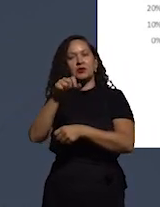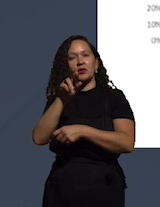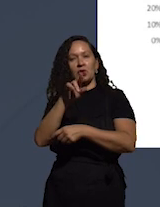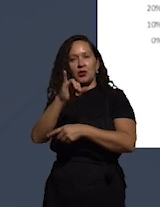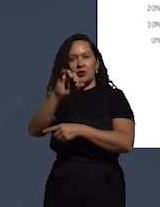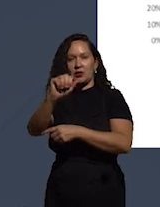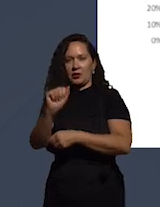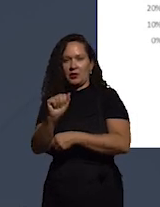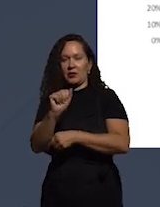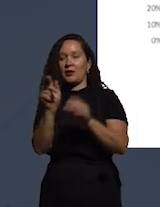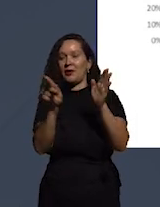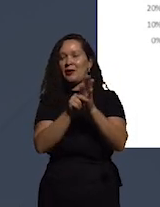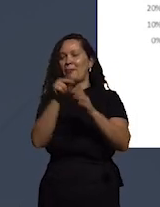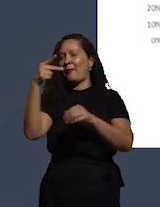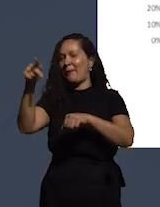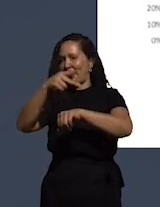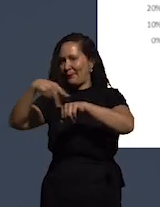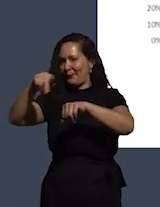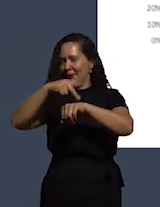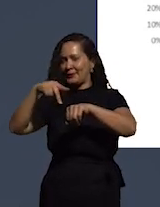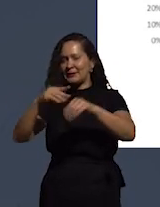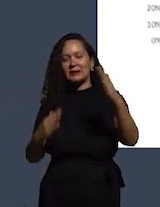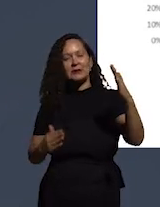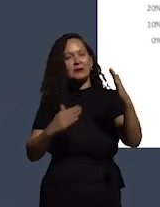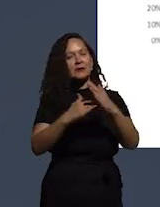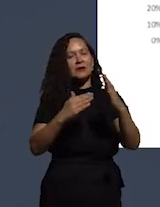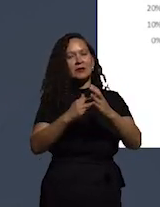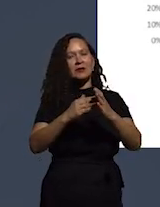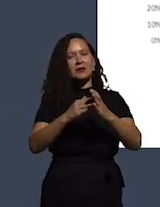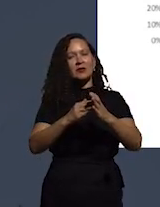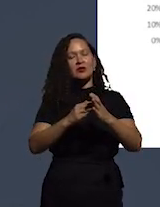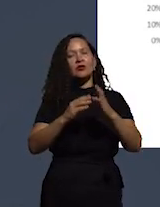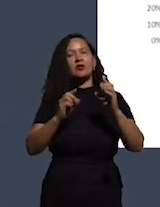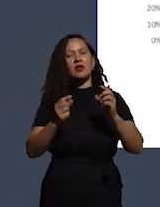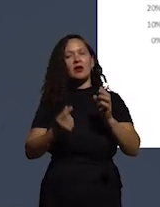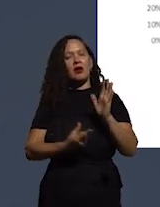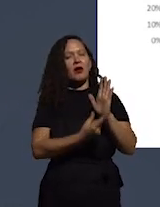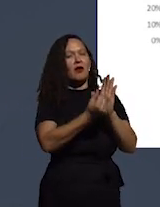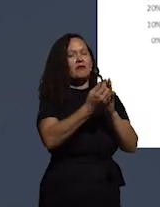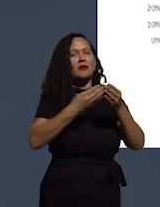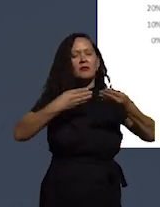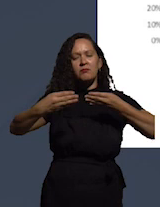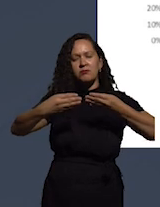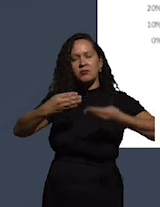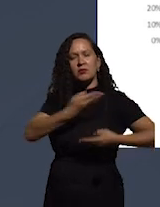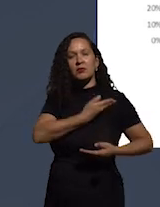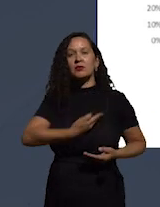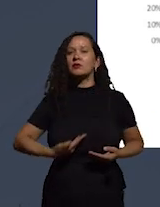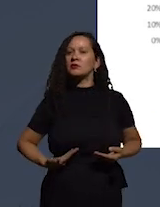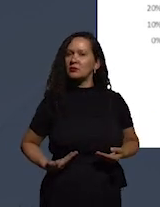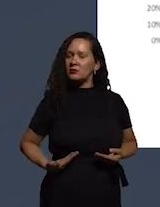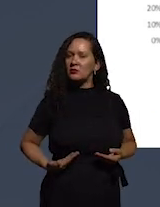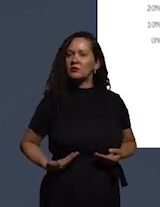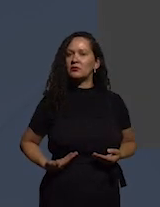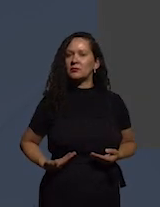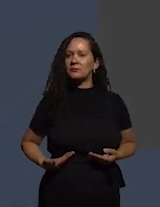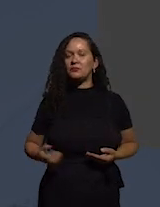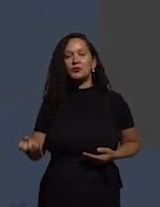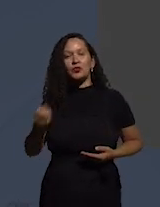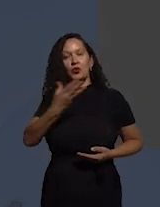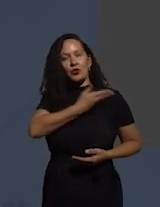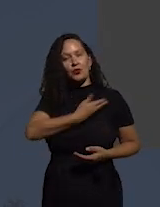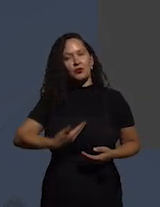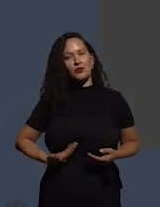particular, onde ele afeta fortunas no mercado quando o governo, um novo governo